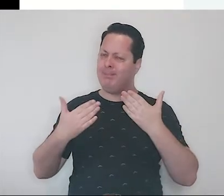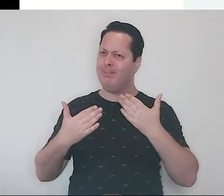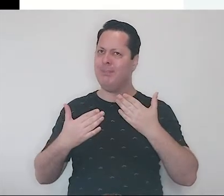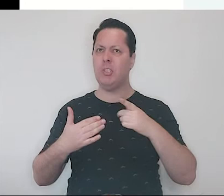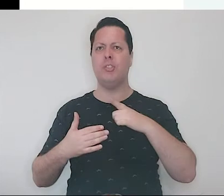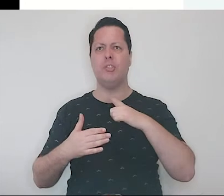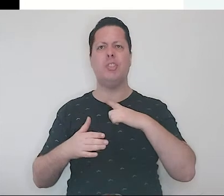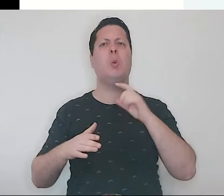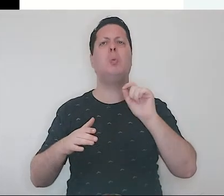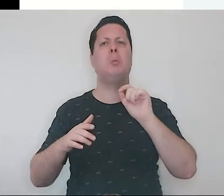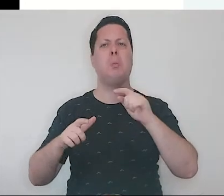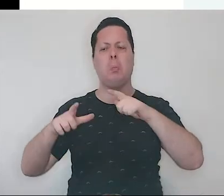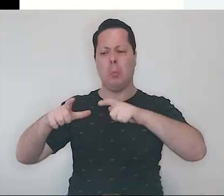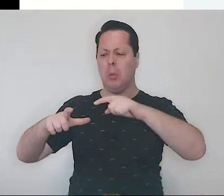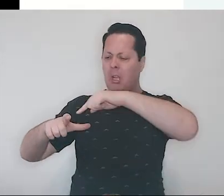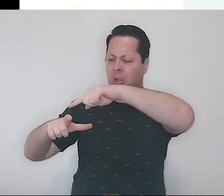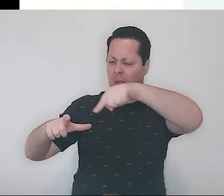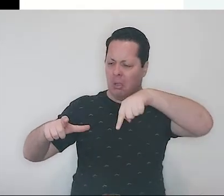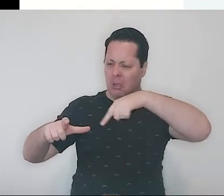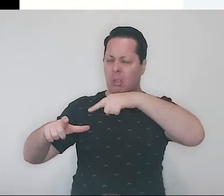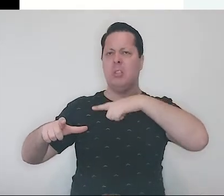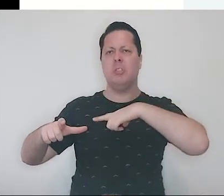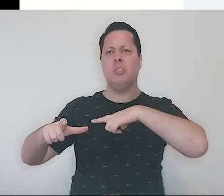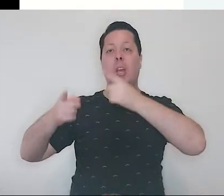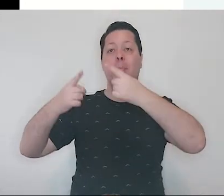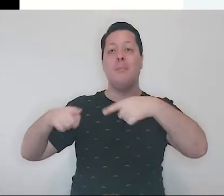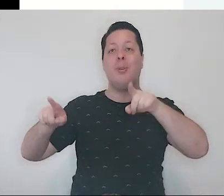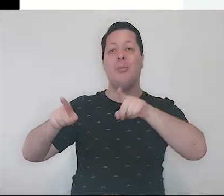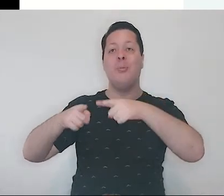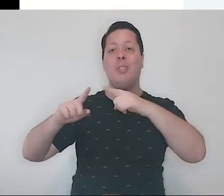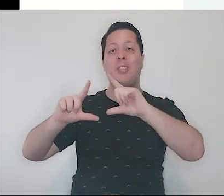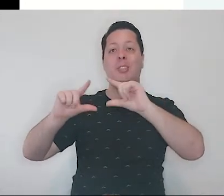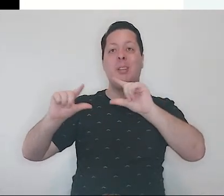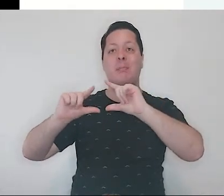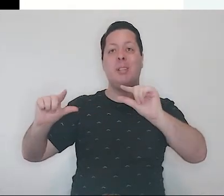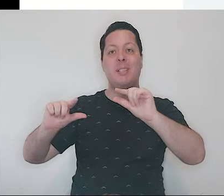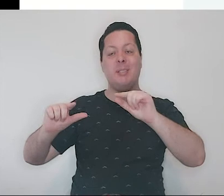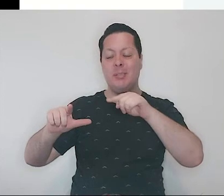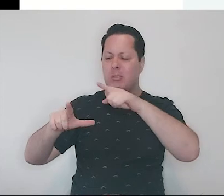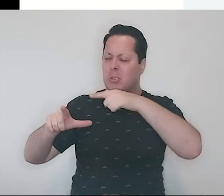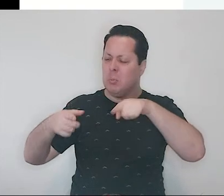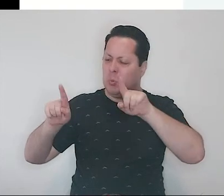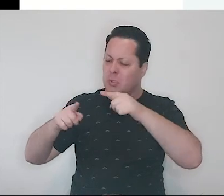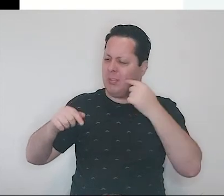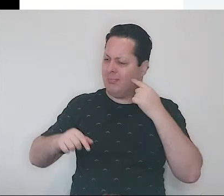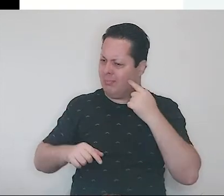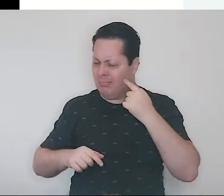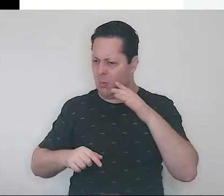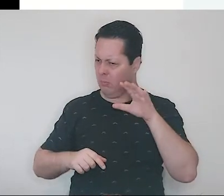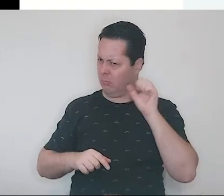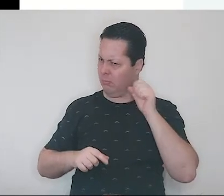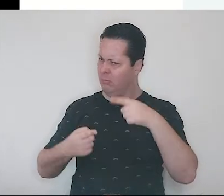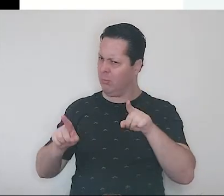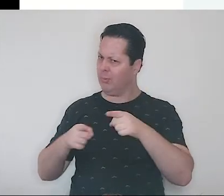ouviu-se do fundo do buraco o musubi cororim su tom tom. O musubi cororim su tom tom.